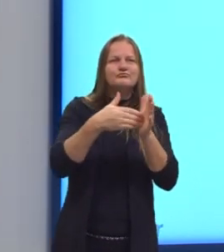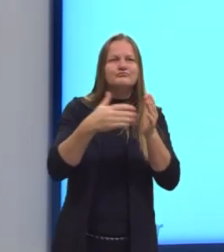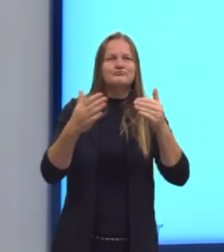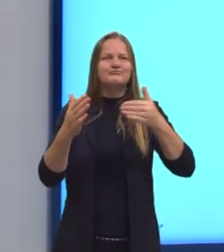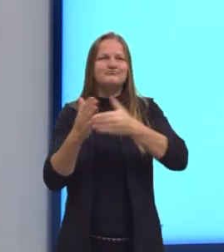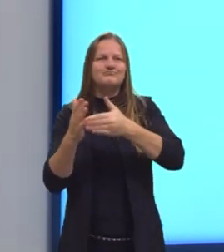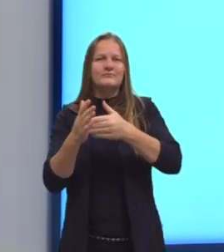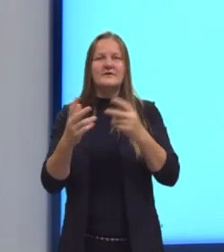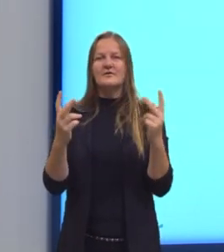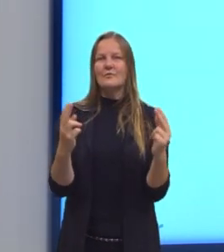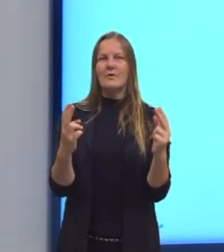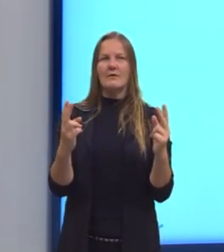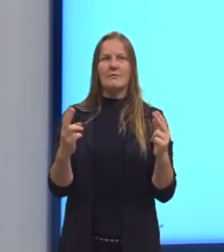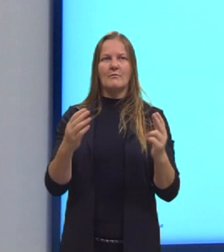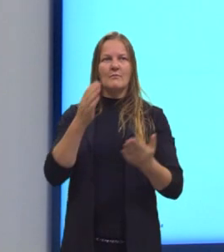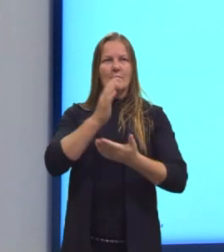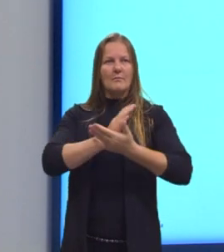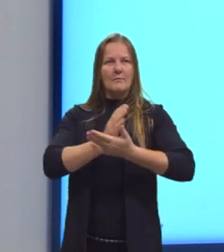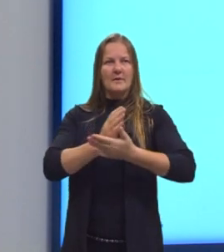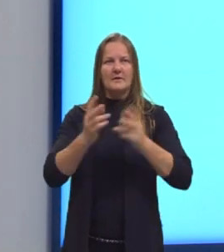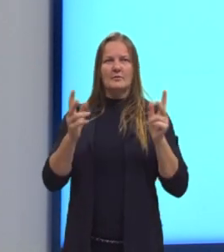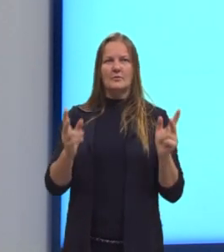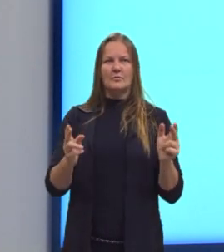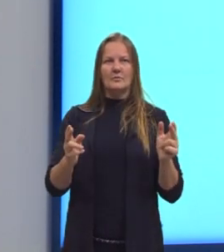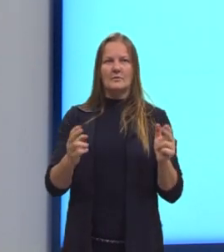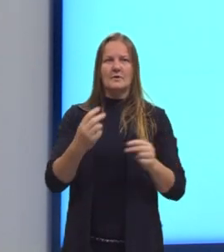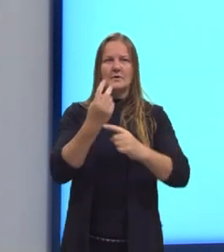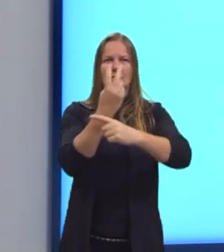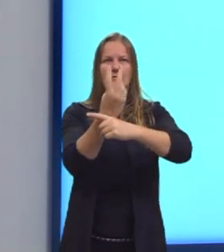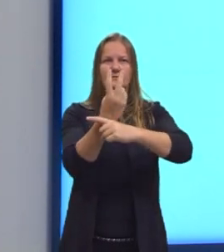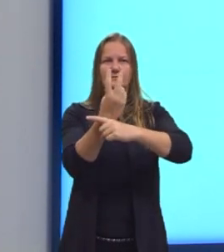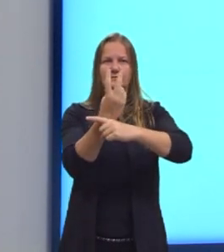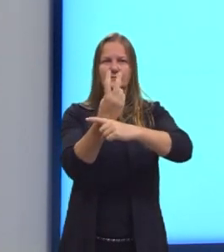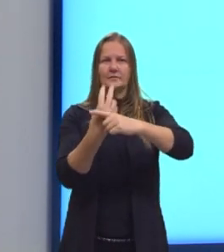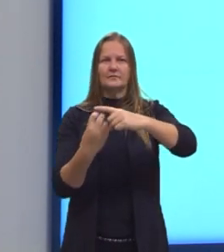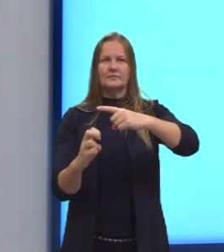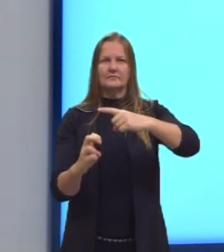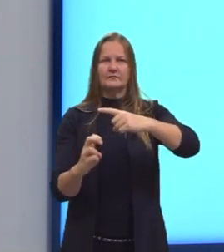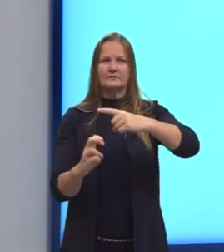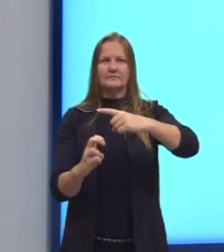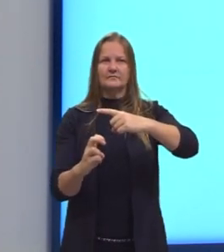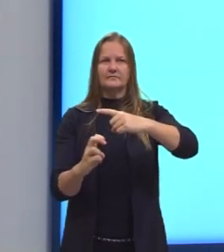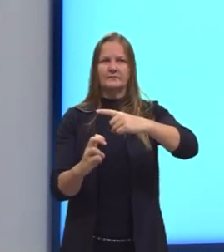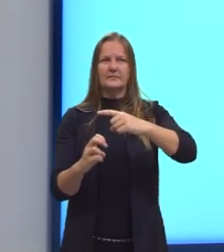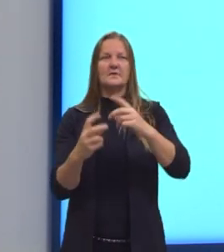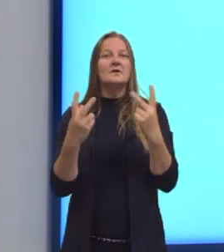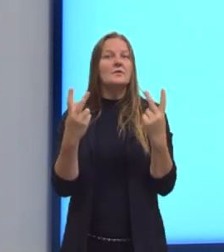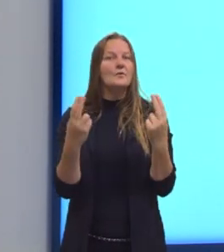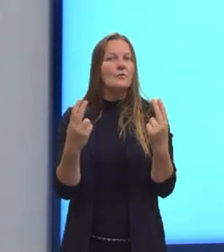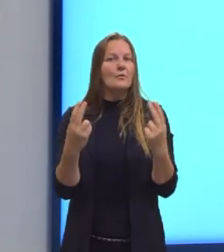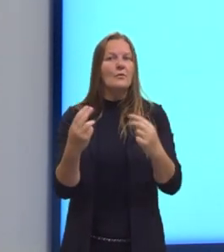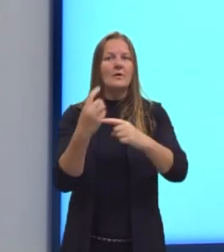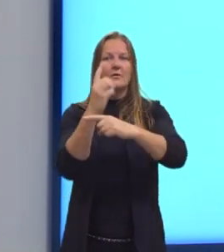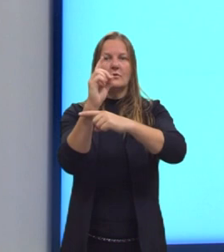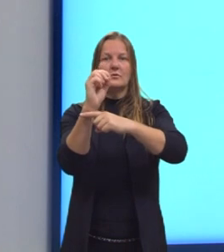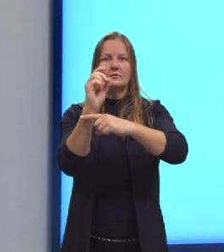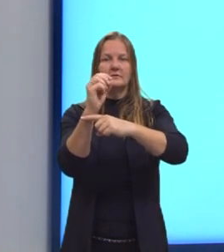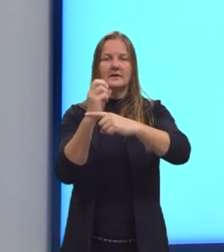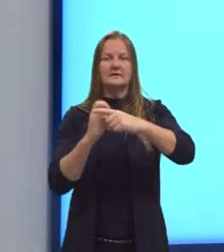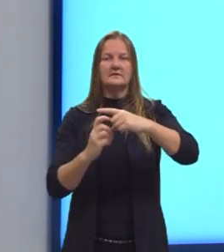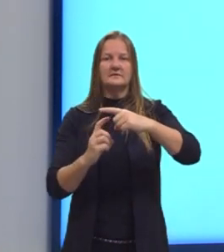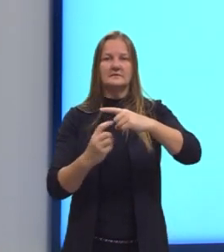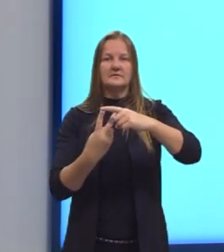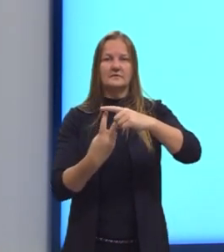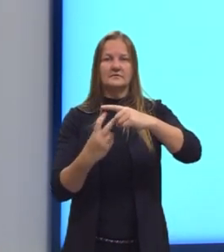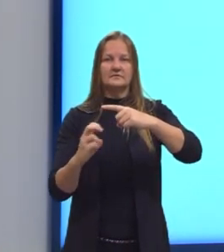meios são iguais. Então, aqui nós tínhamos que 2 está para 5, assim como 10 está